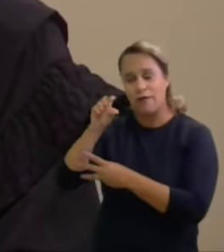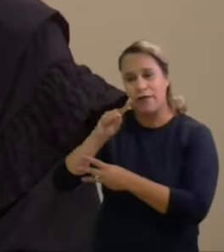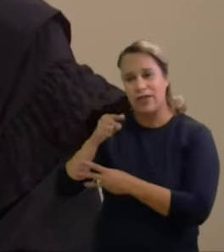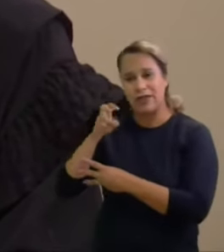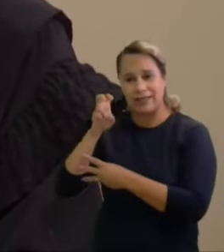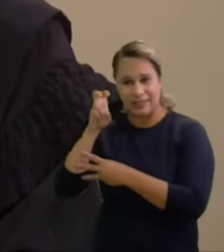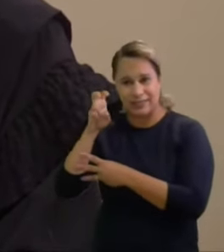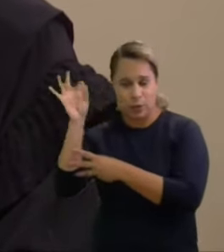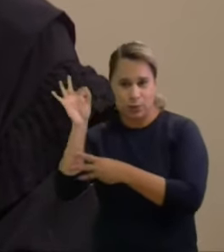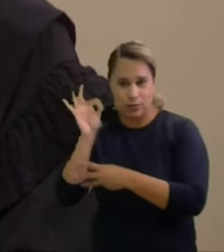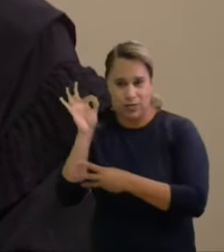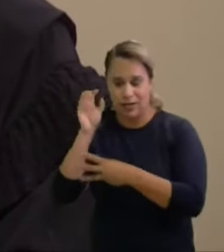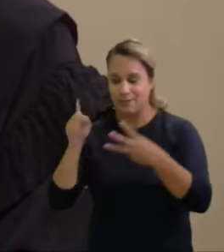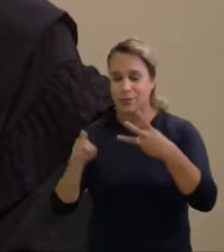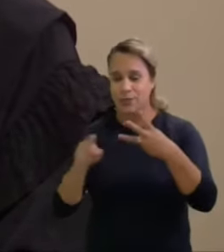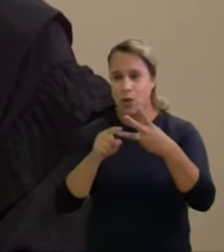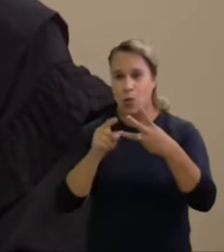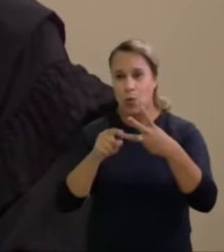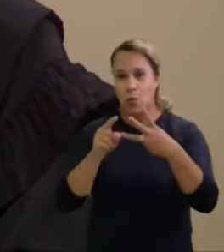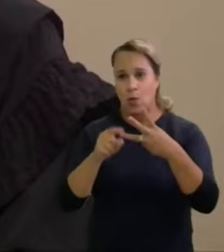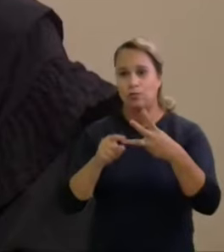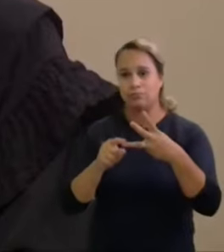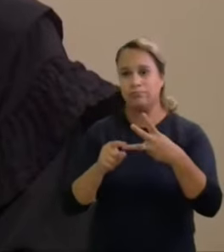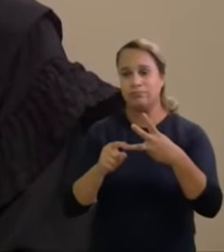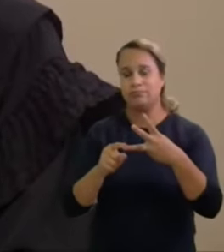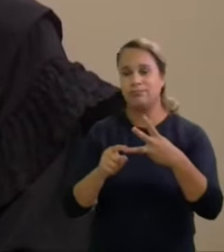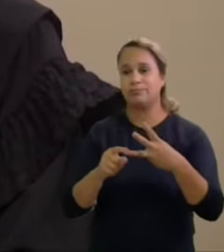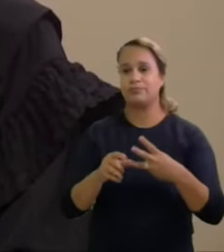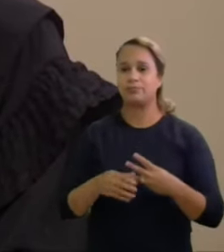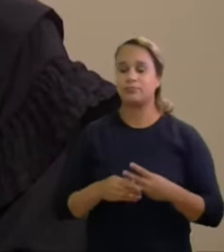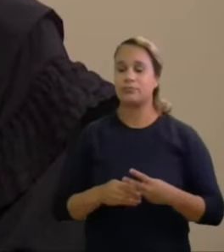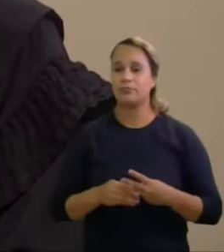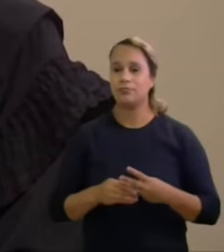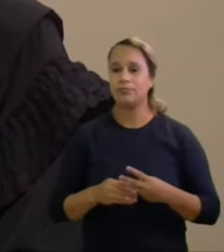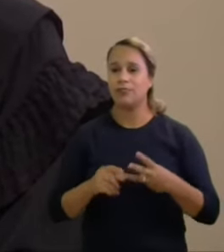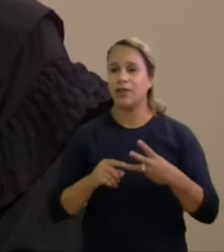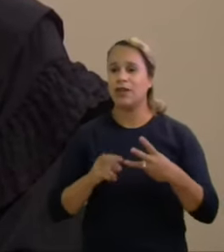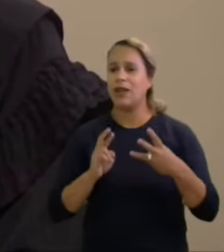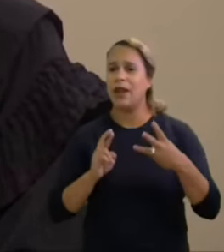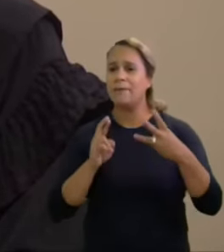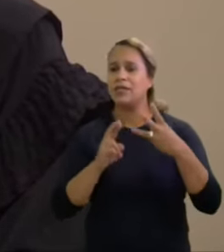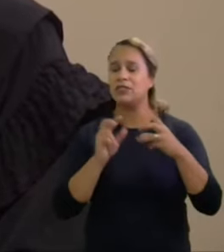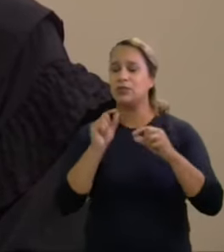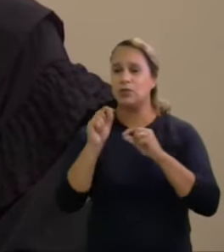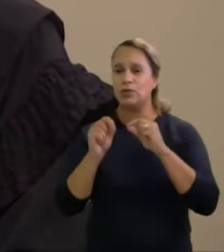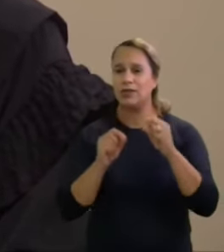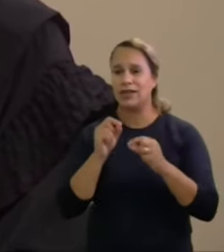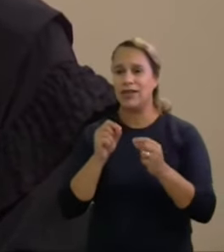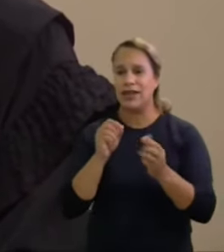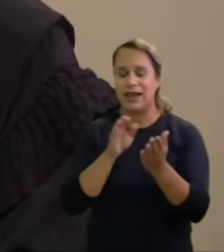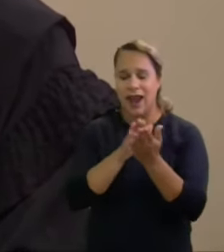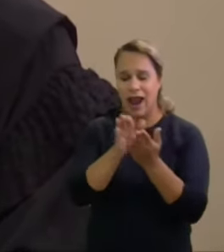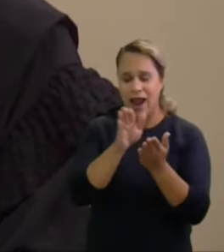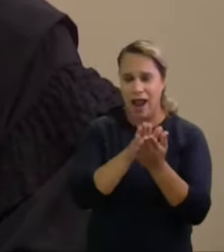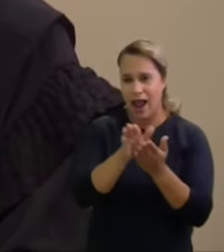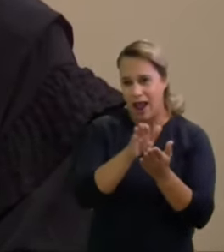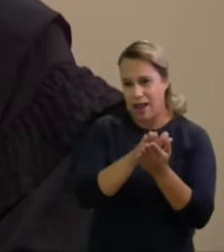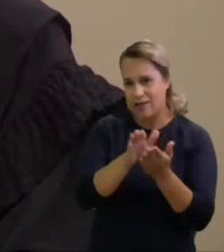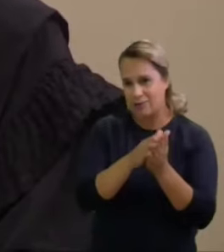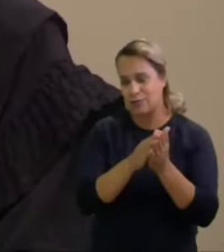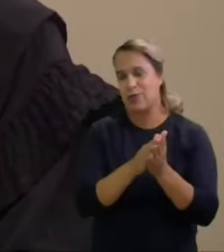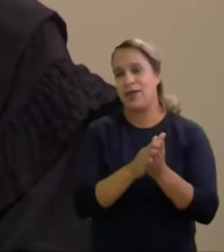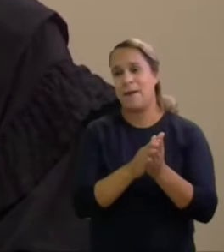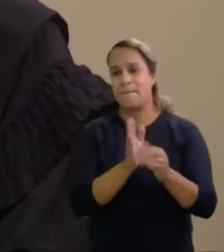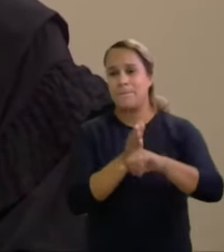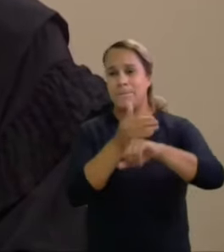colocado Sérgio Moro Álvaro Dias representam gastos de pré-campanha em relação aos